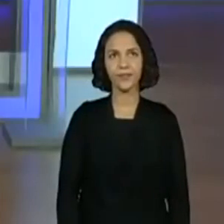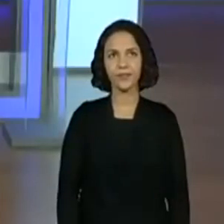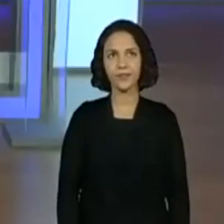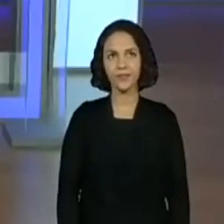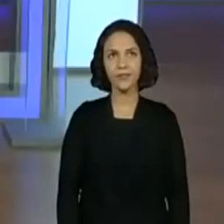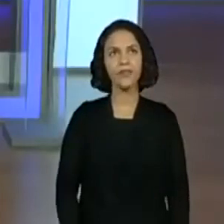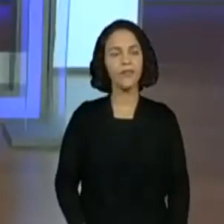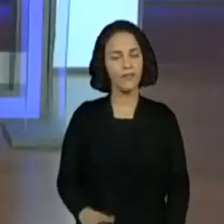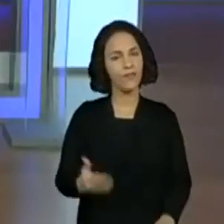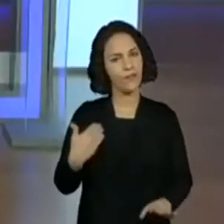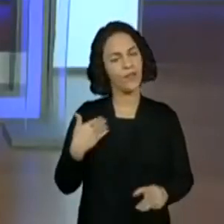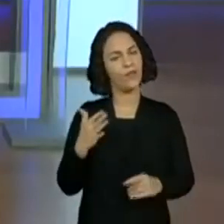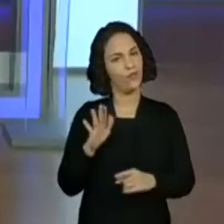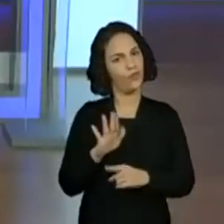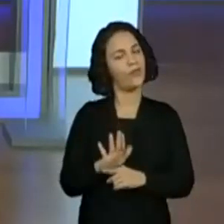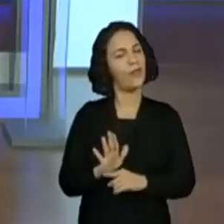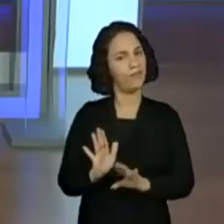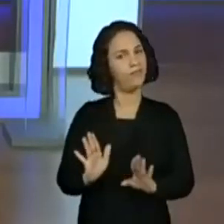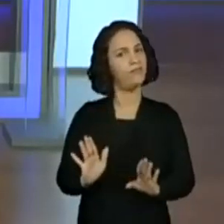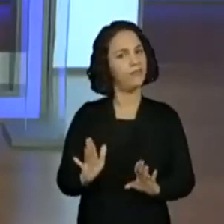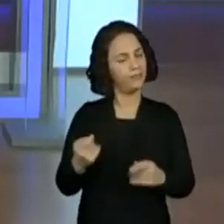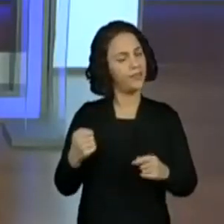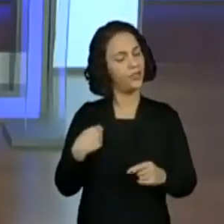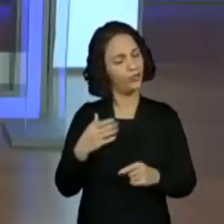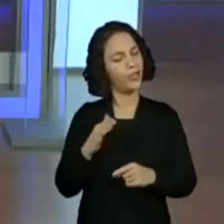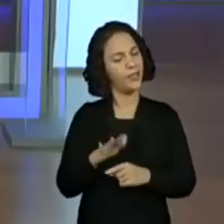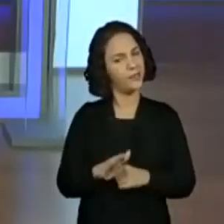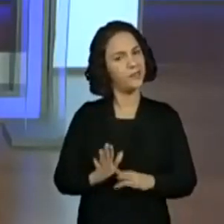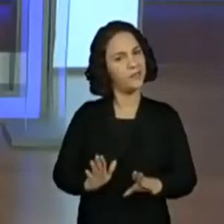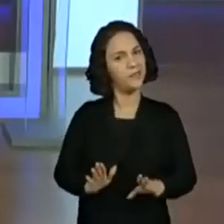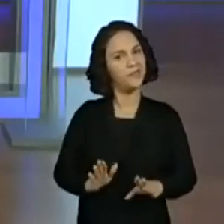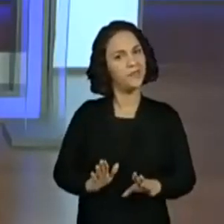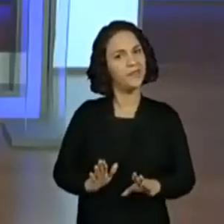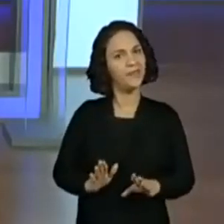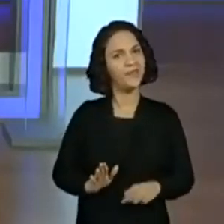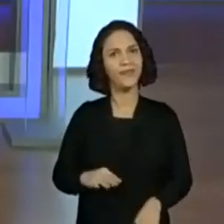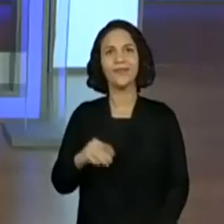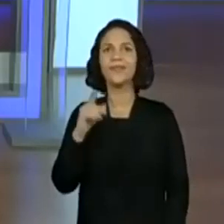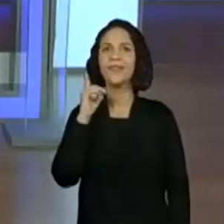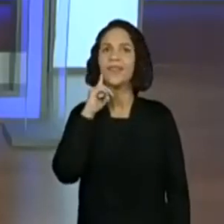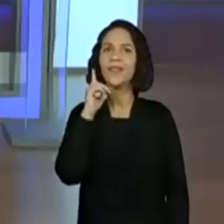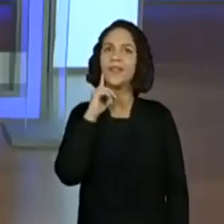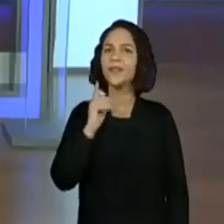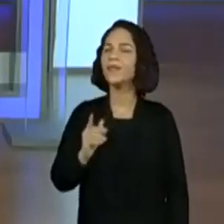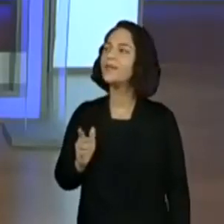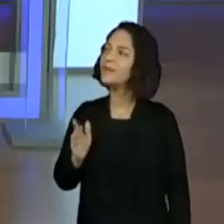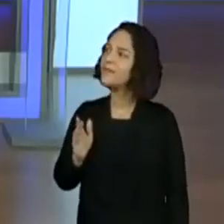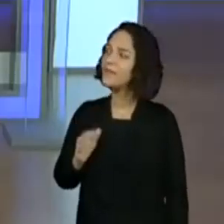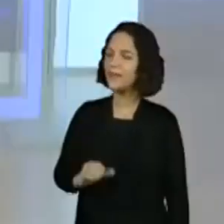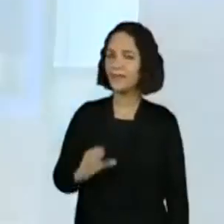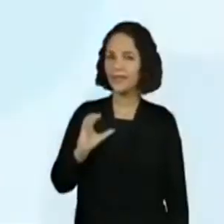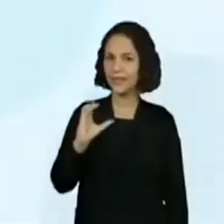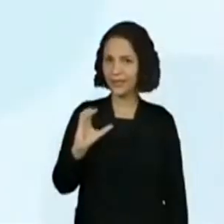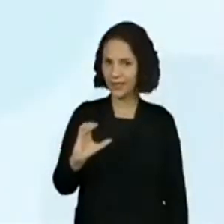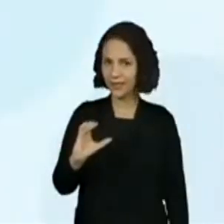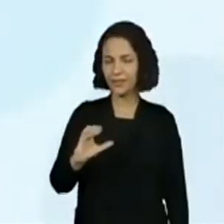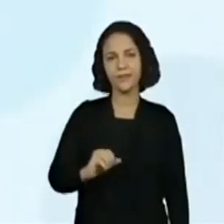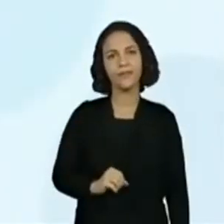Vamos ajudá-los. Vamos. Precisa ajudar. Precisa. Eu preciso, ó. Da letra C.